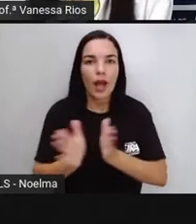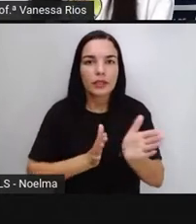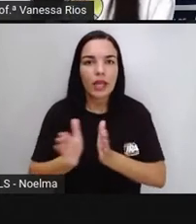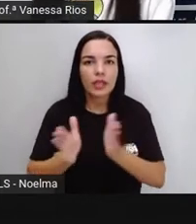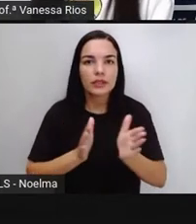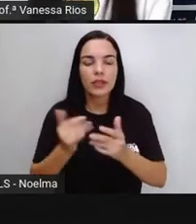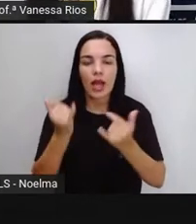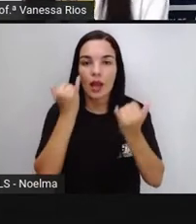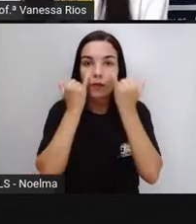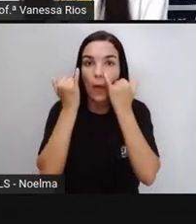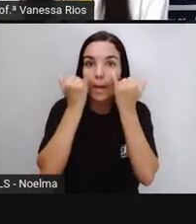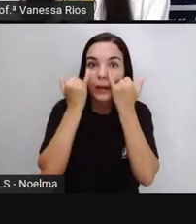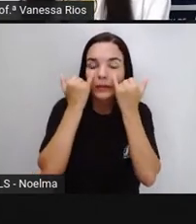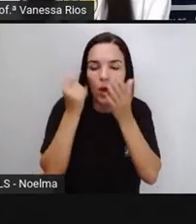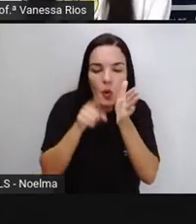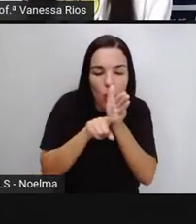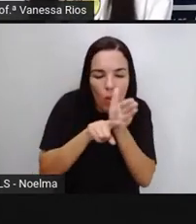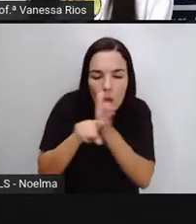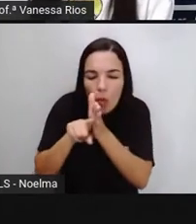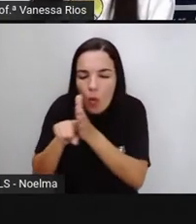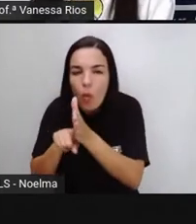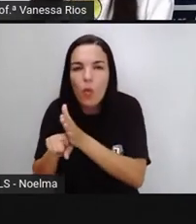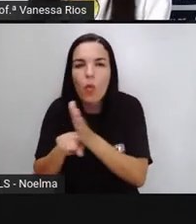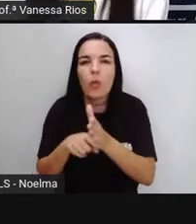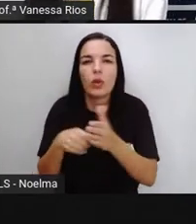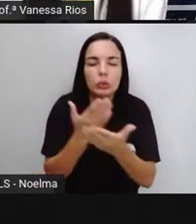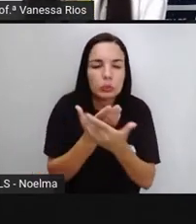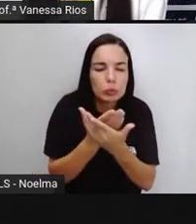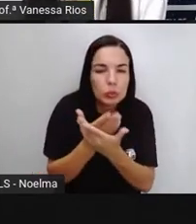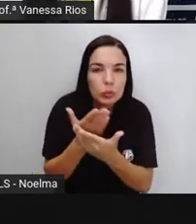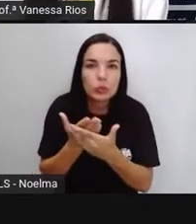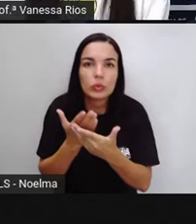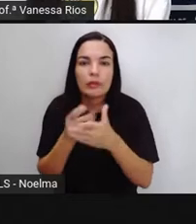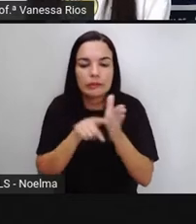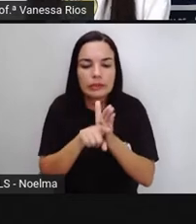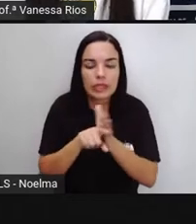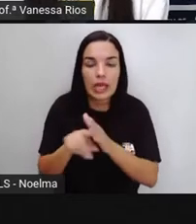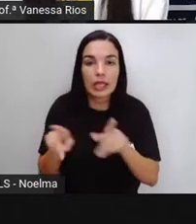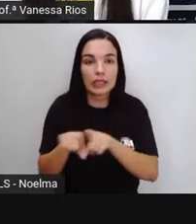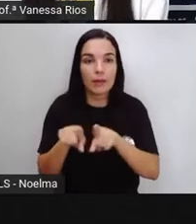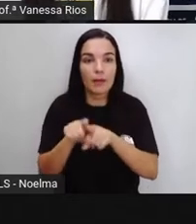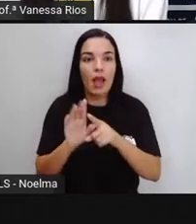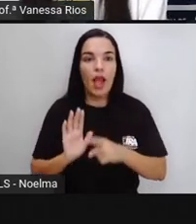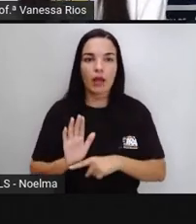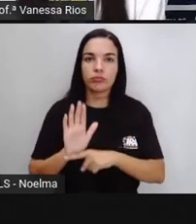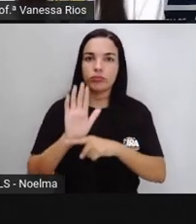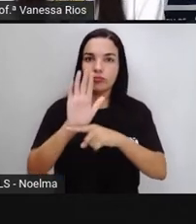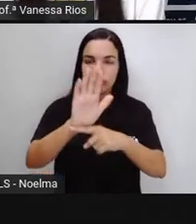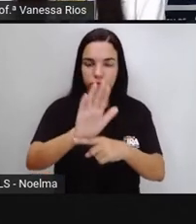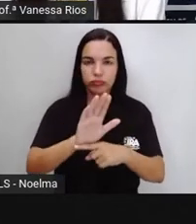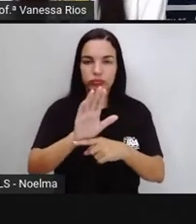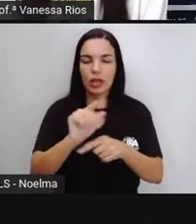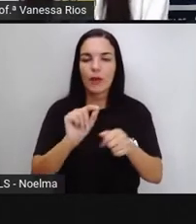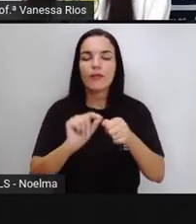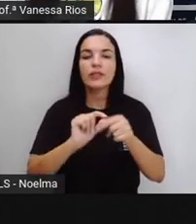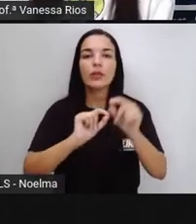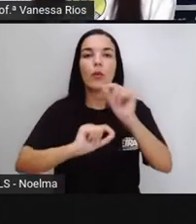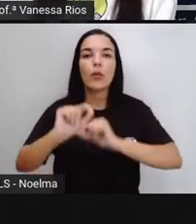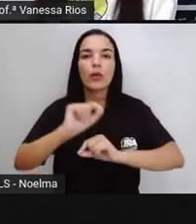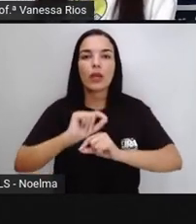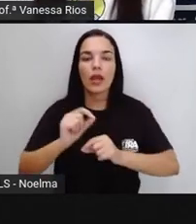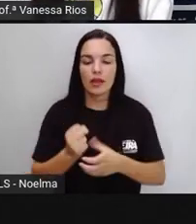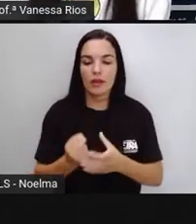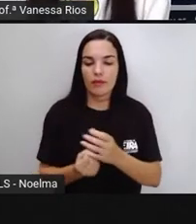informação, aos estudos, à pesquisa, e que contribuem aí para a produção de remédios, de